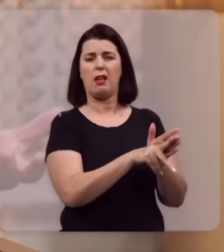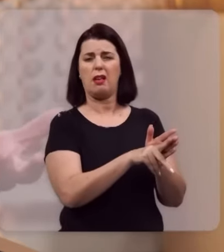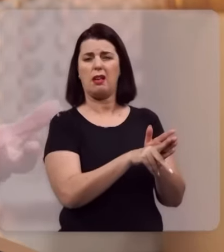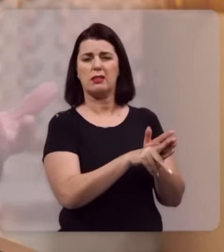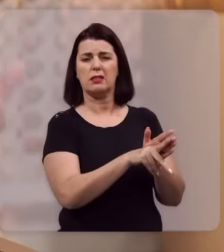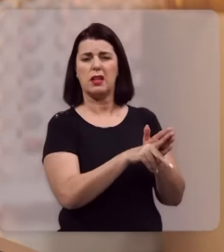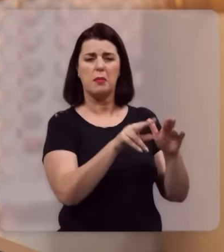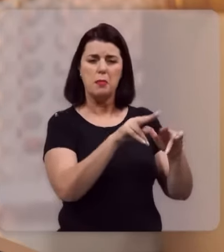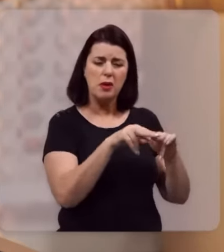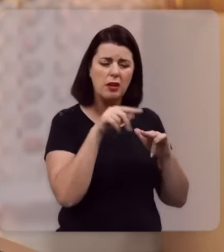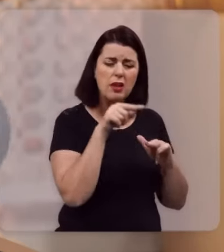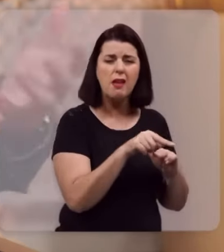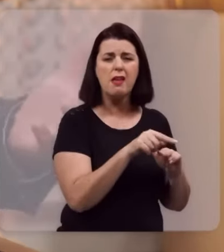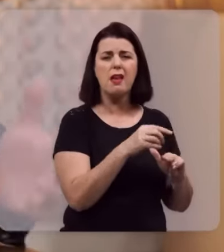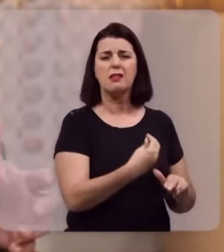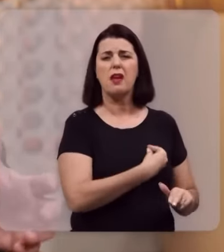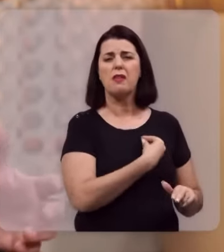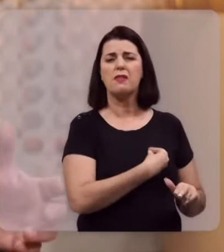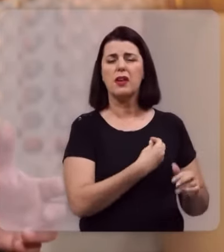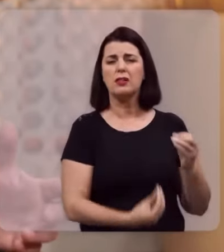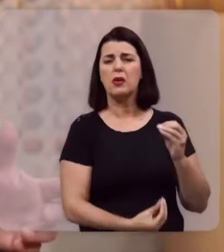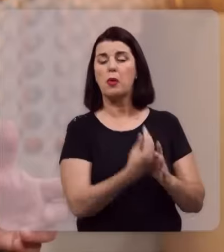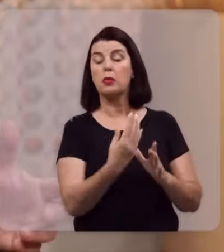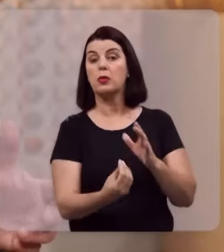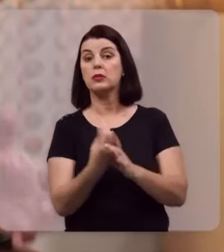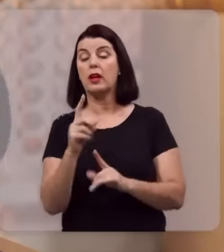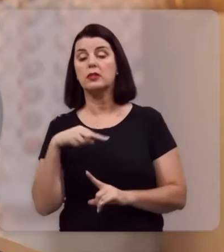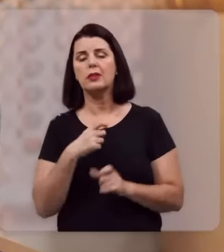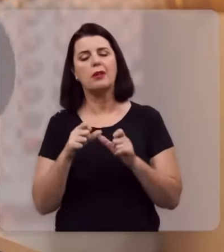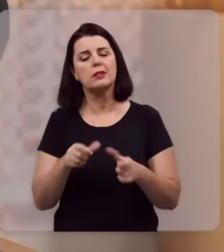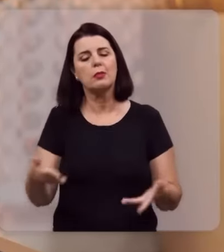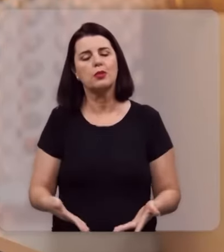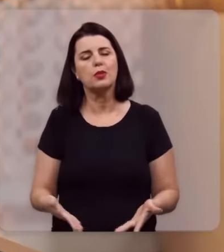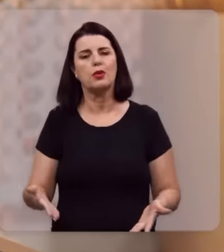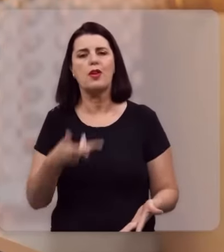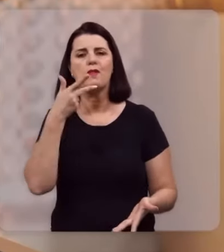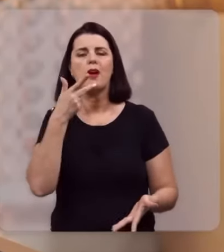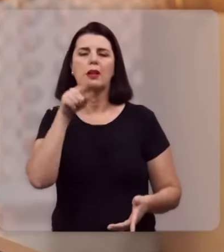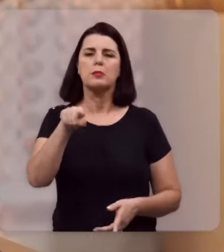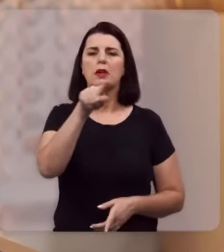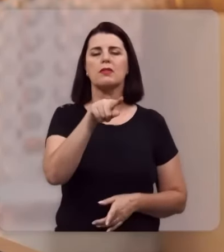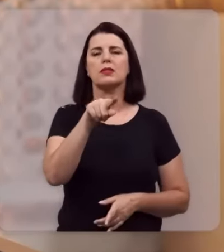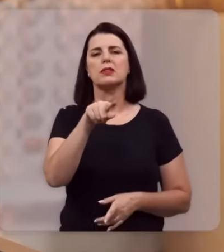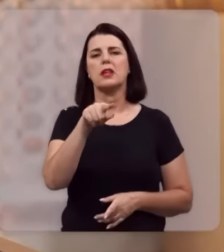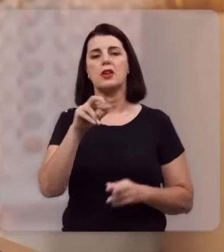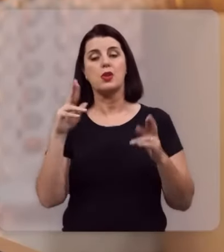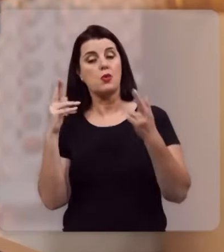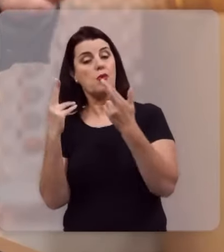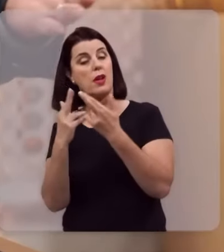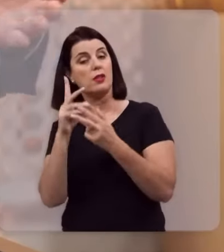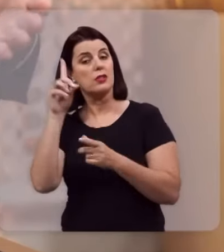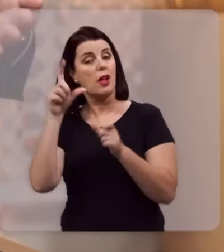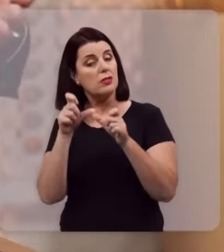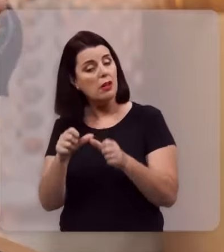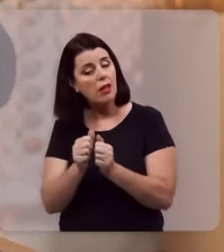humana e de todas as questões que envolvem a vida que nós estamos aqui agora, dizendo para você que o